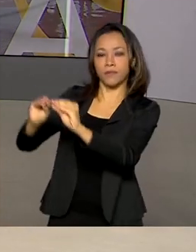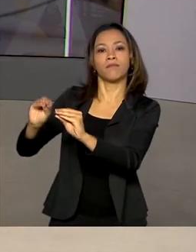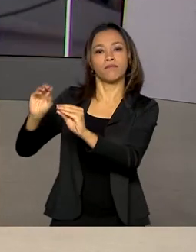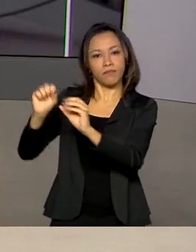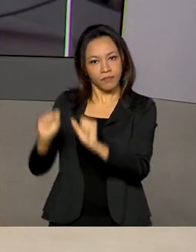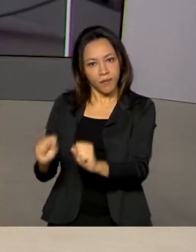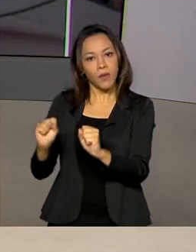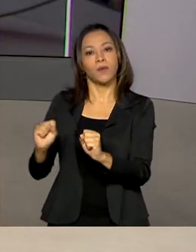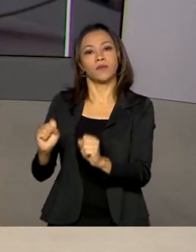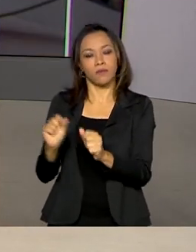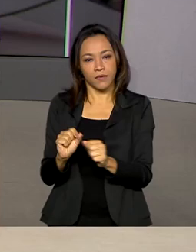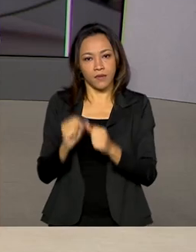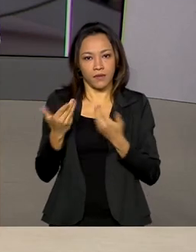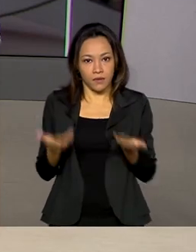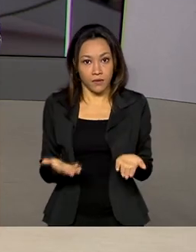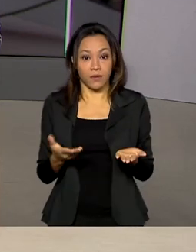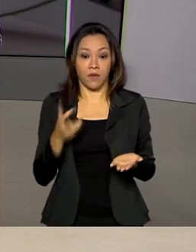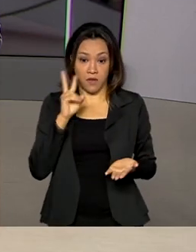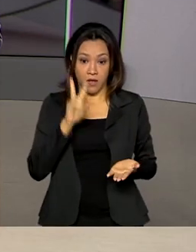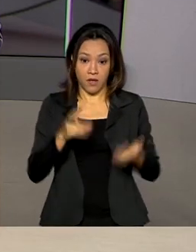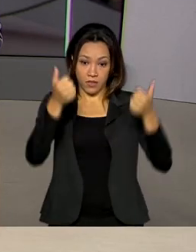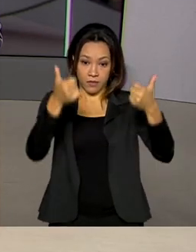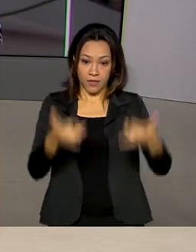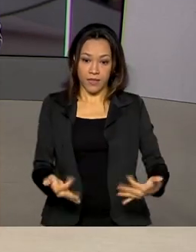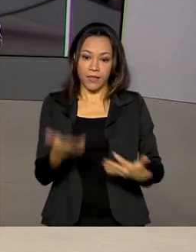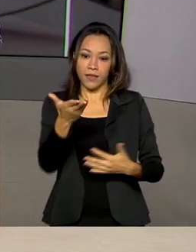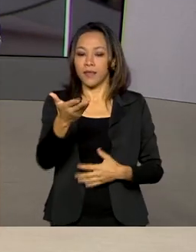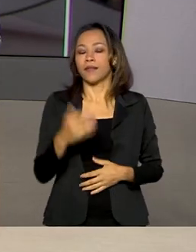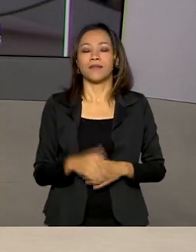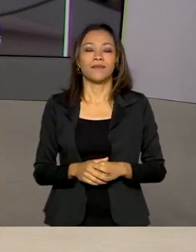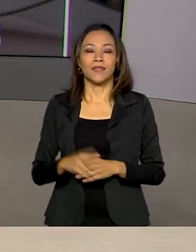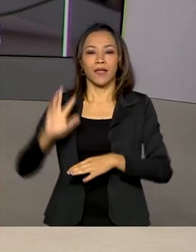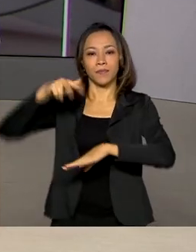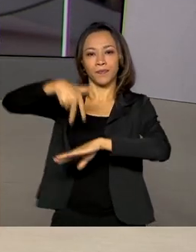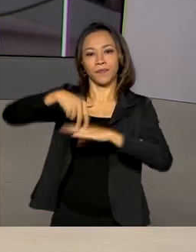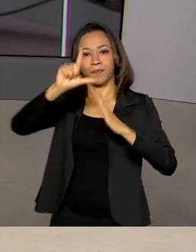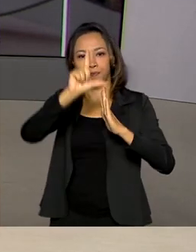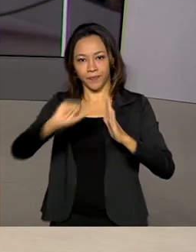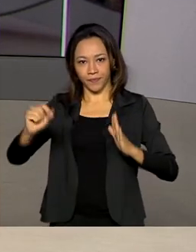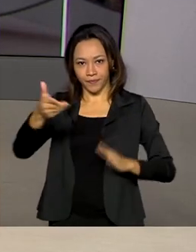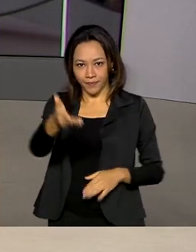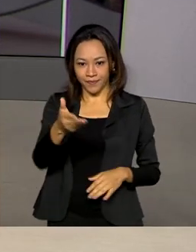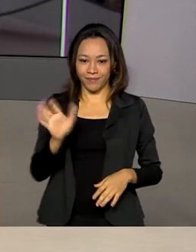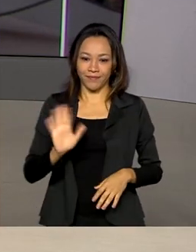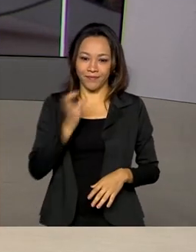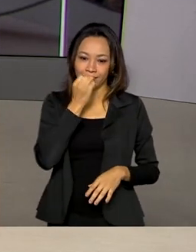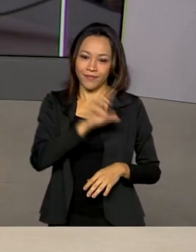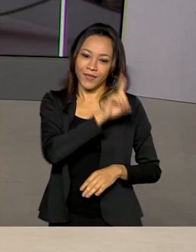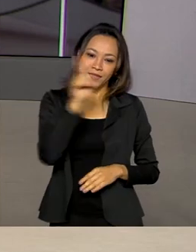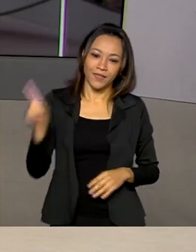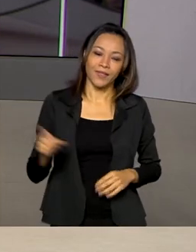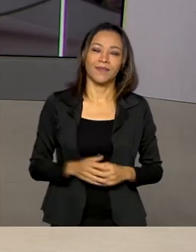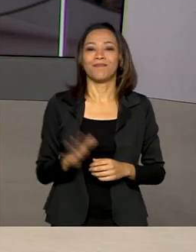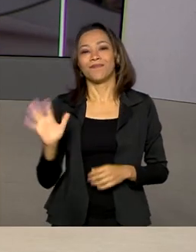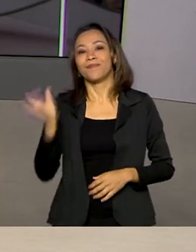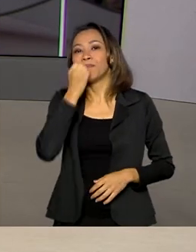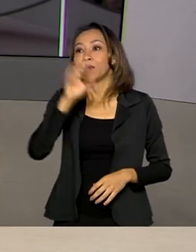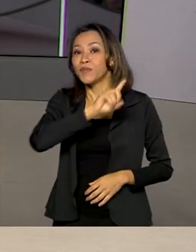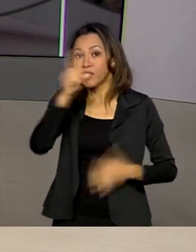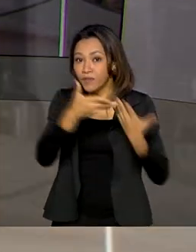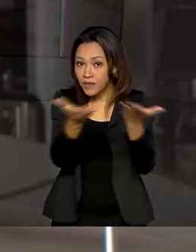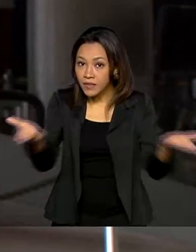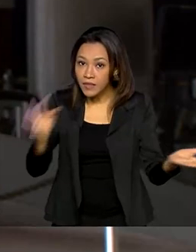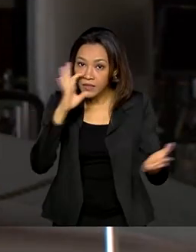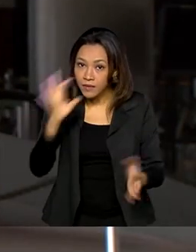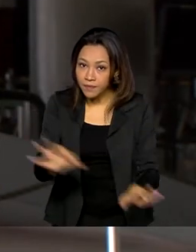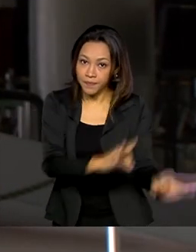os detalhes dessa medida com a repórter Márcia Fernandes, que está lá no Palácio do Planalto. Márcia, bom dia para você. Oi, Dani, bom dia para você, bom dia a todos que nos